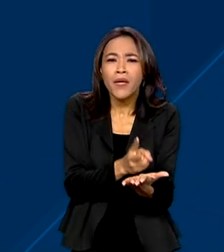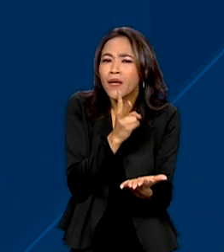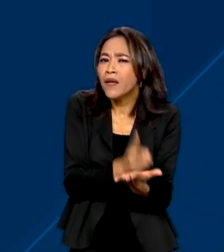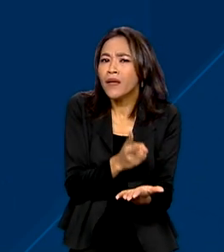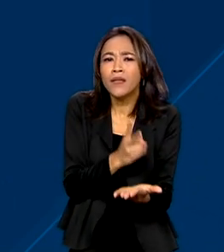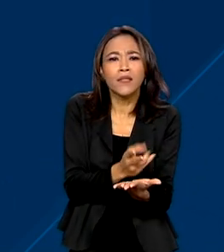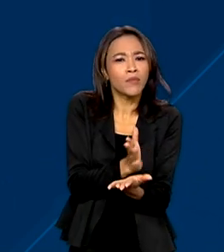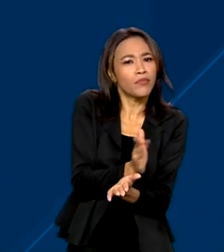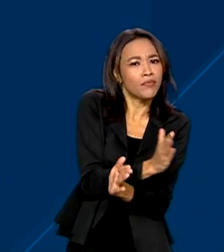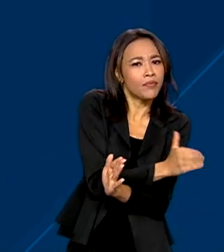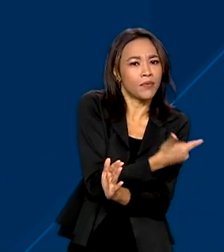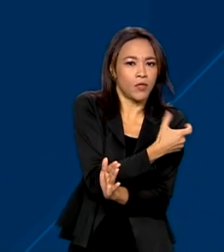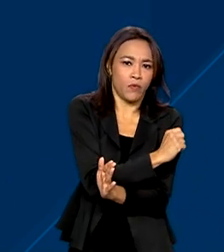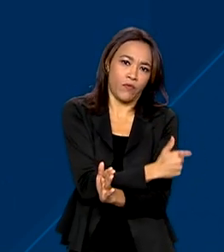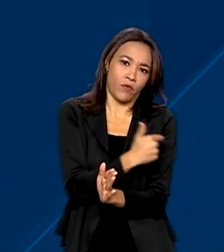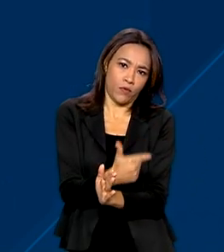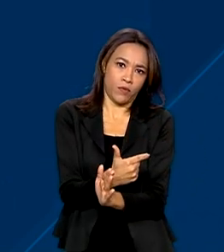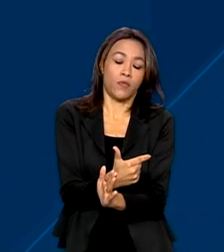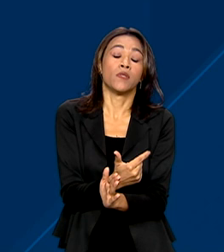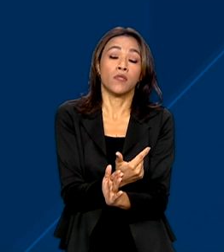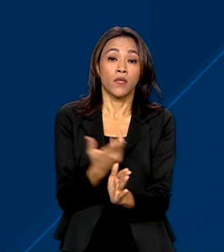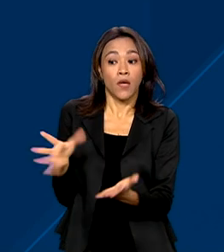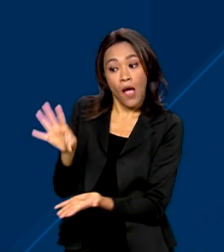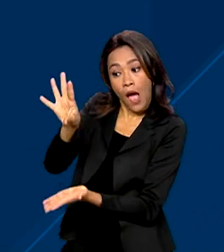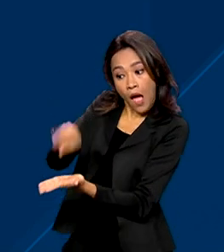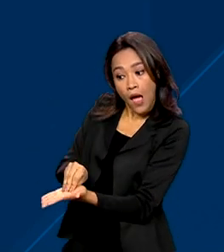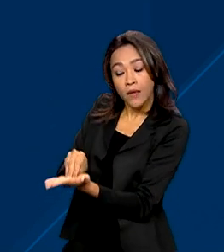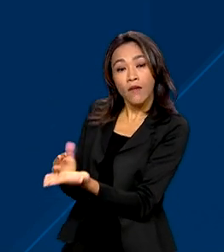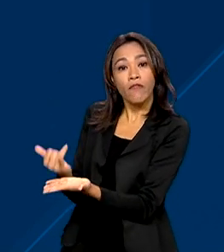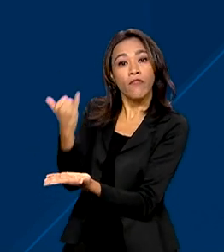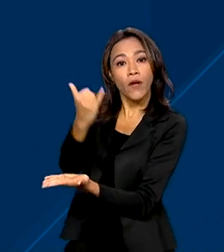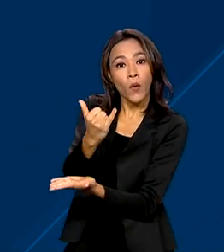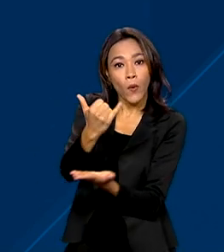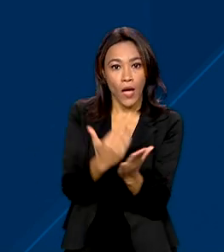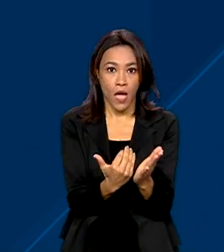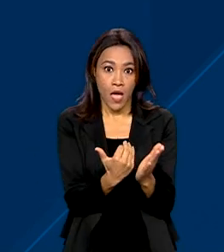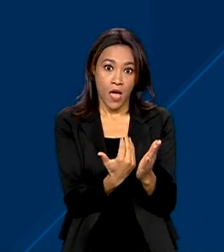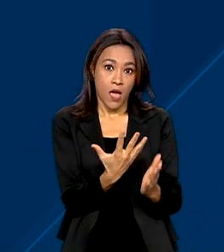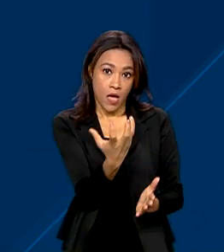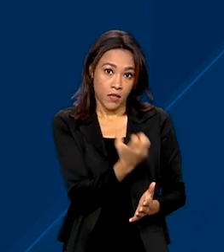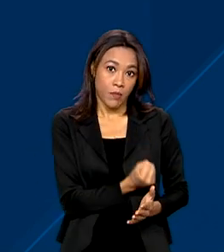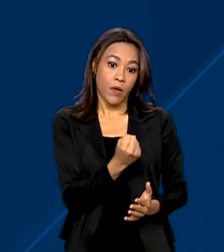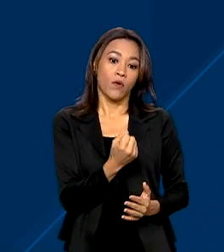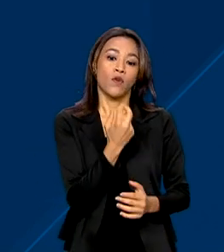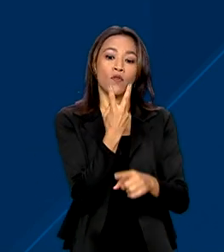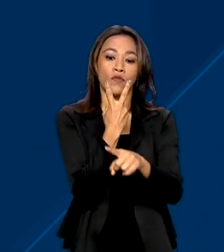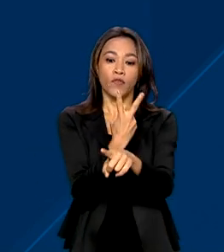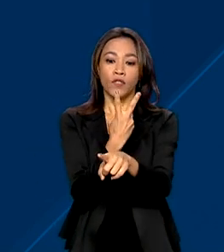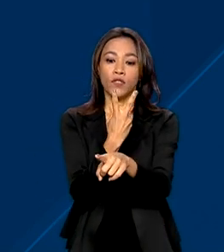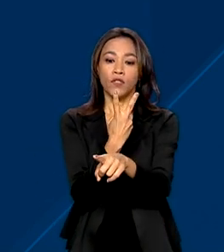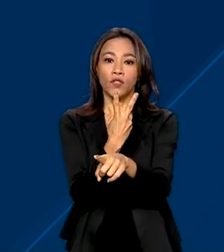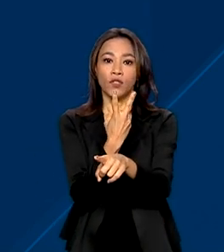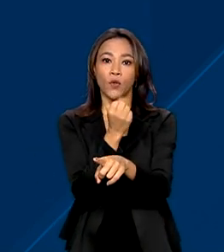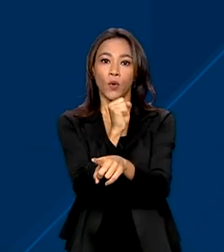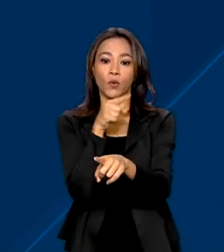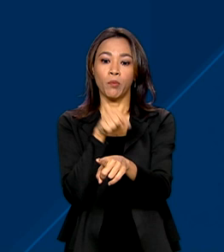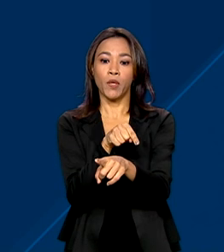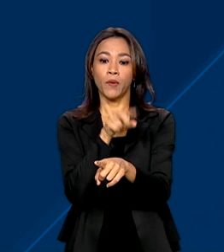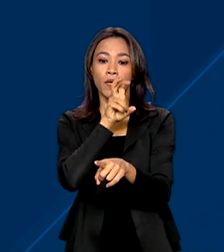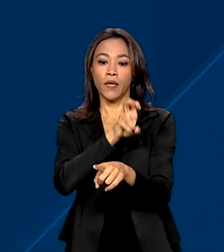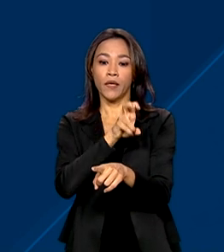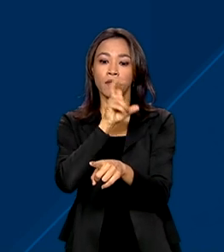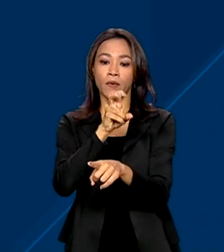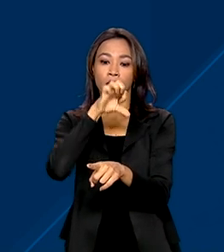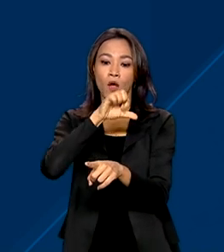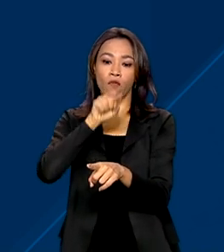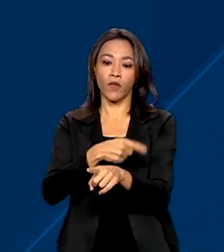de 2022. Segundo a Receita, quem recebeu acima de R$ 28.559 está